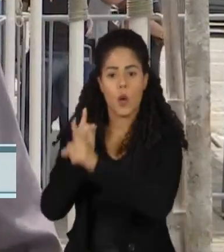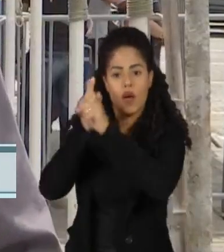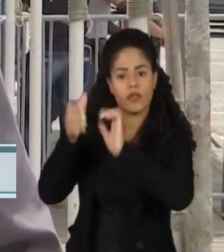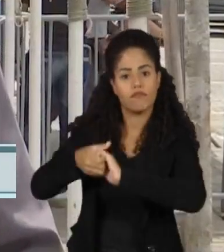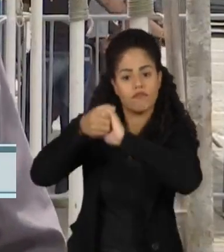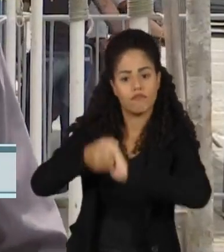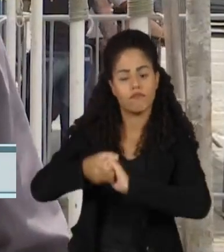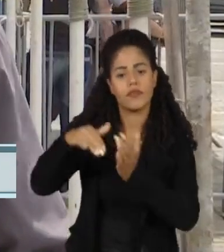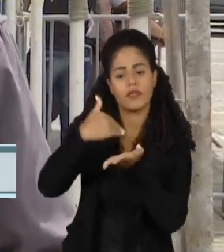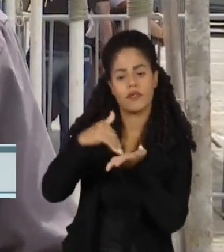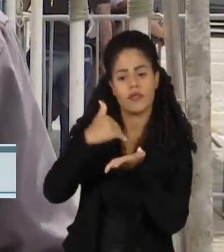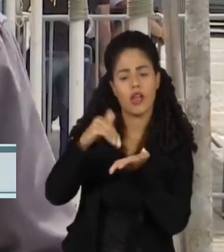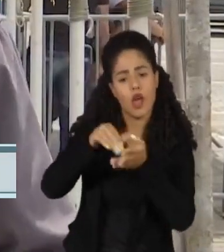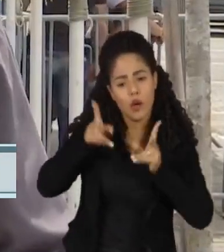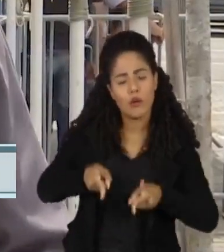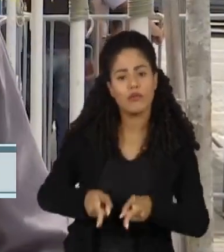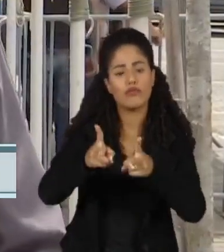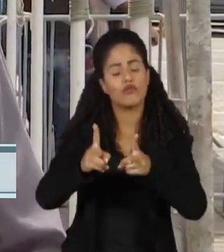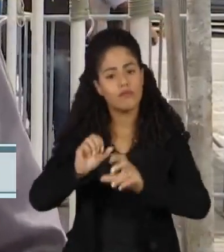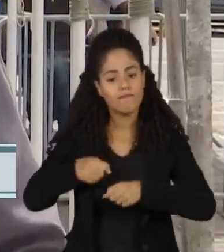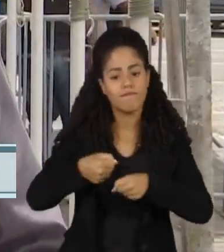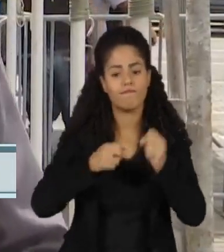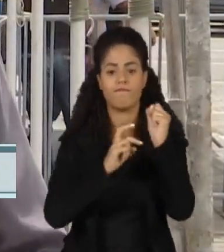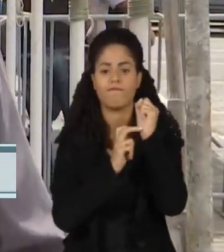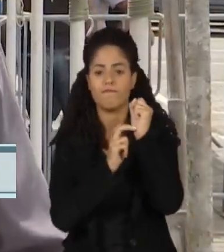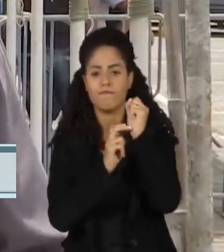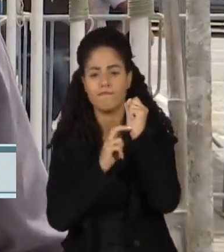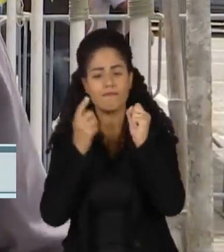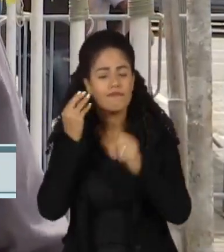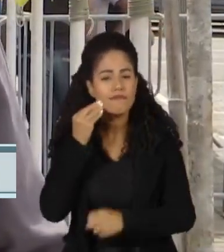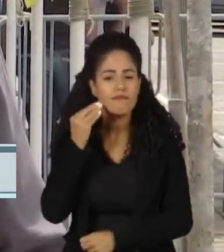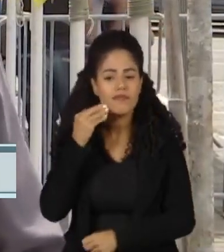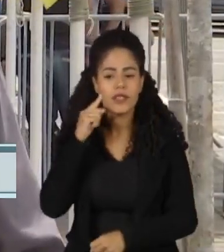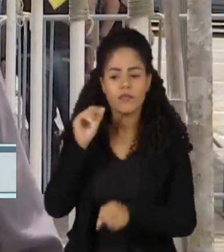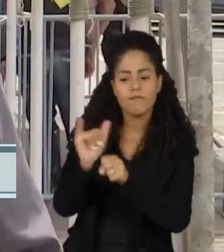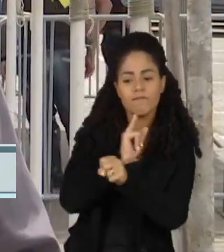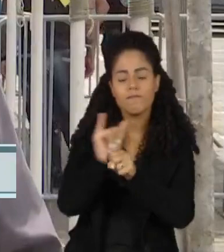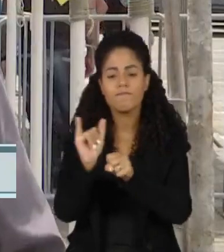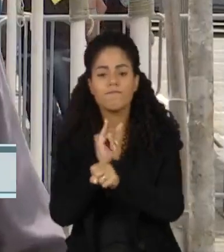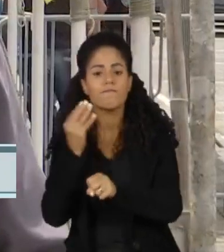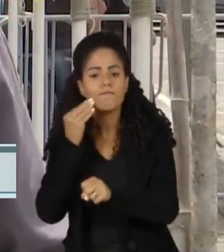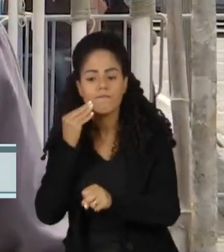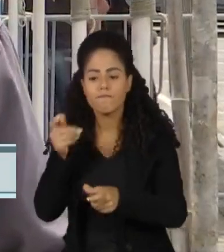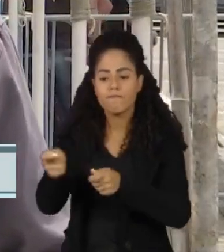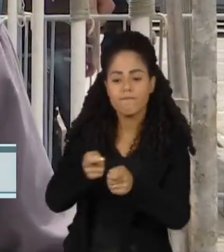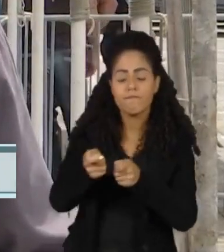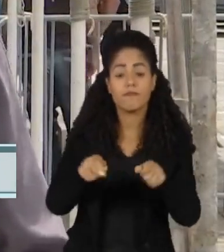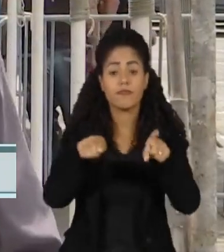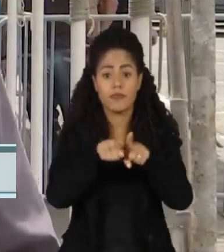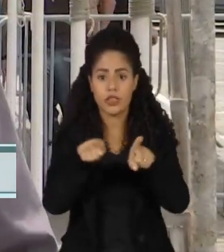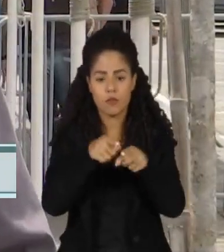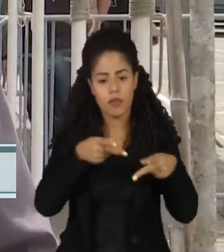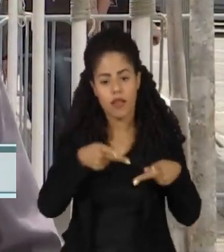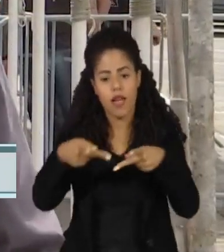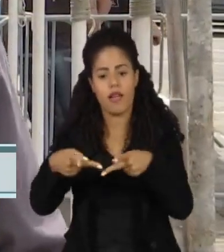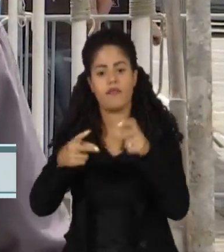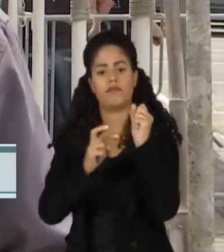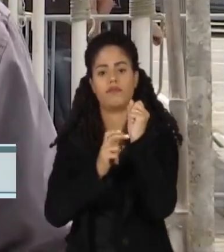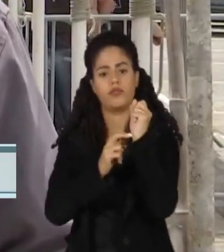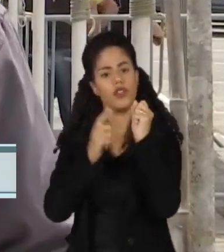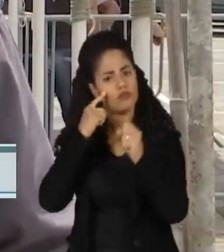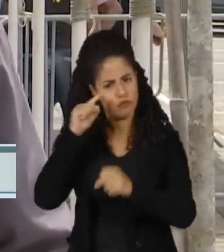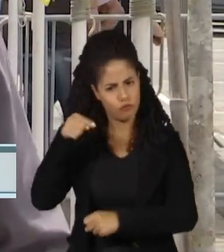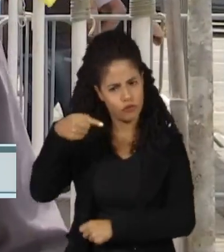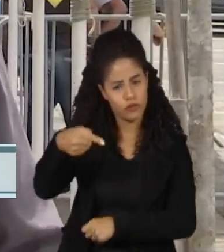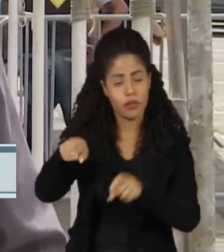secretários que continuam aqui no litoral norte para definir algumas estratégias. Quem também vem aqui para São Sebastião e chega daqui a